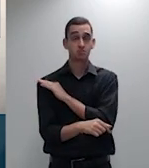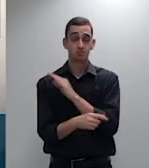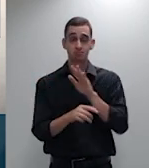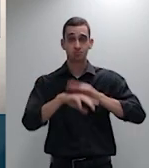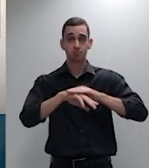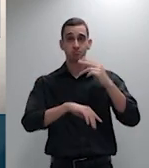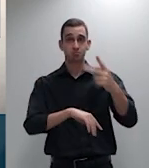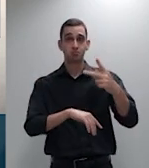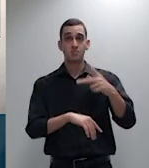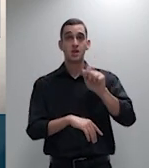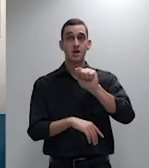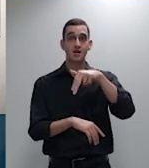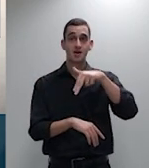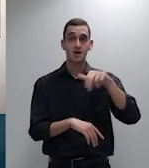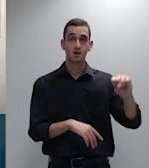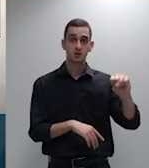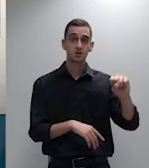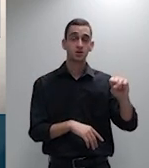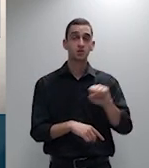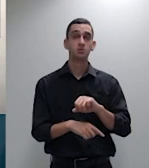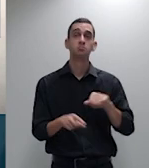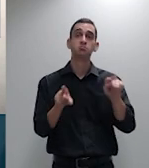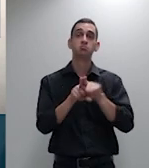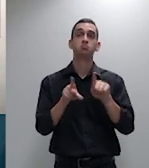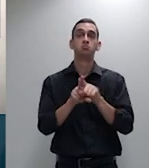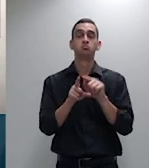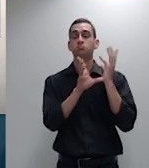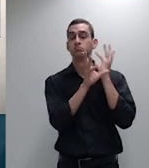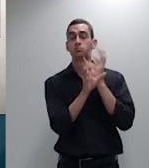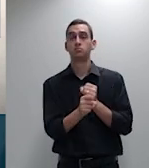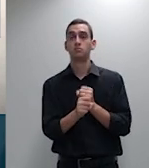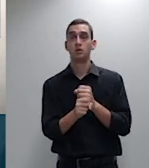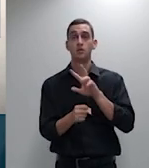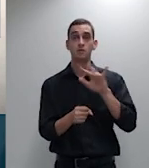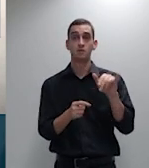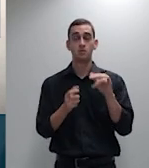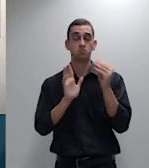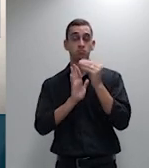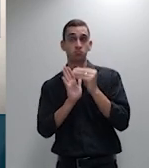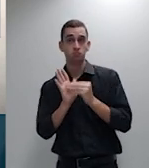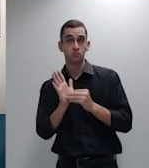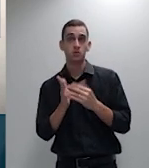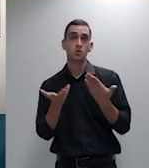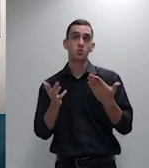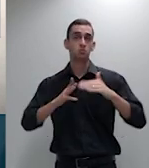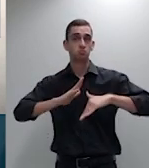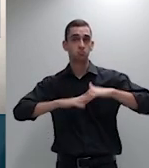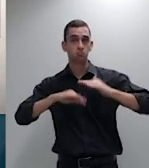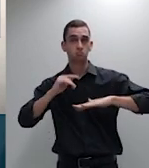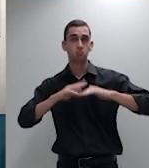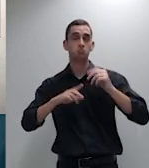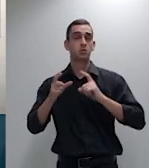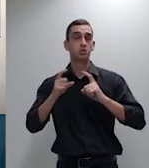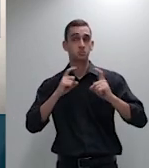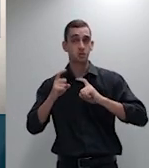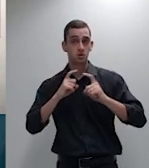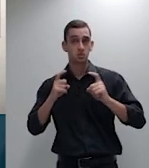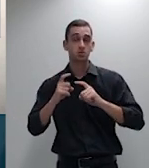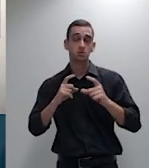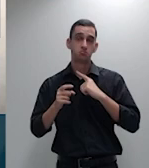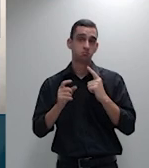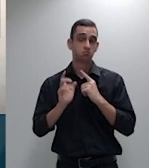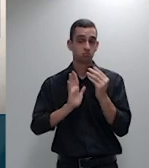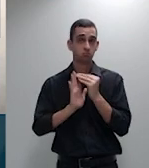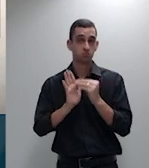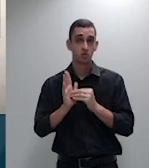relativa de validade dos atos administrativos salientando que o ônus da prova